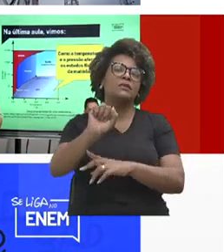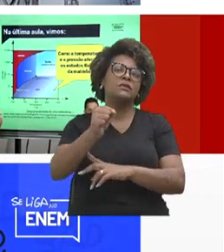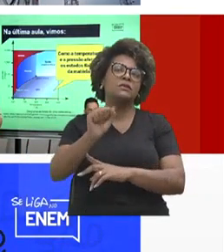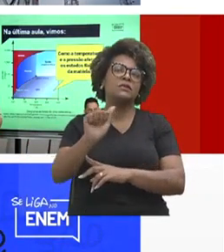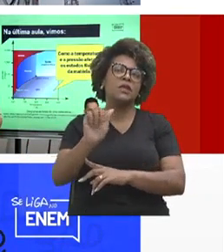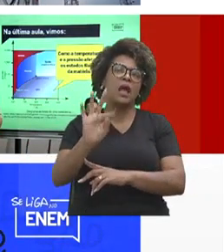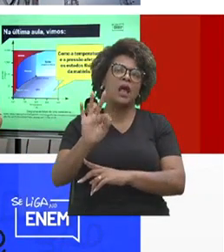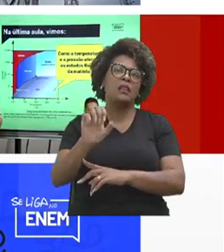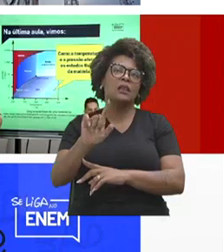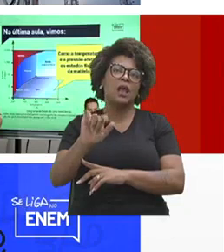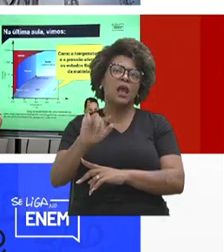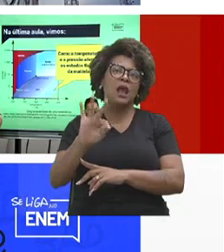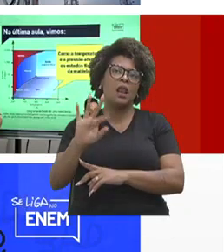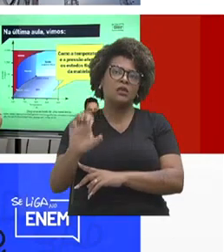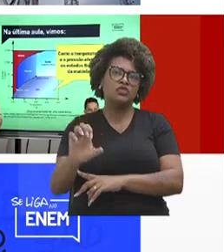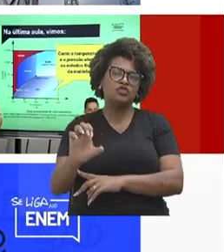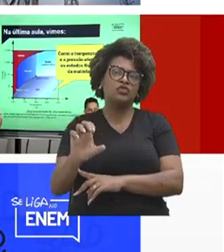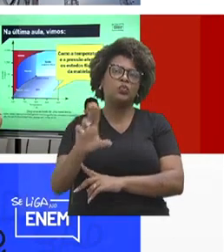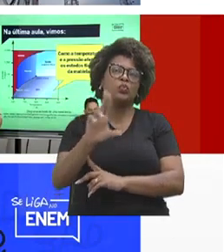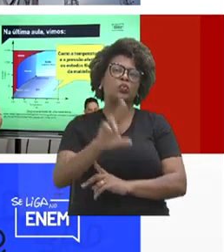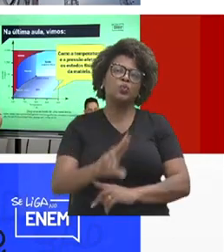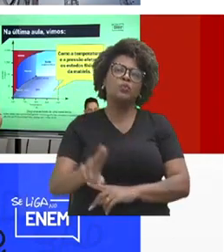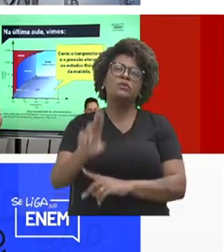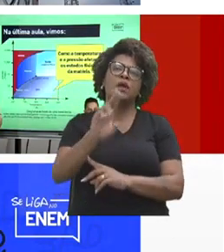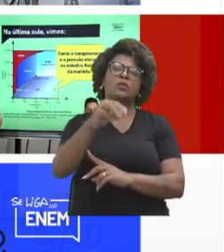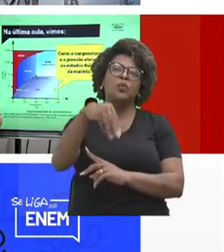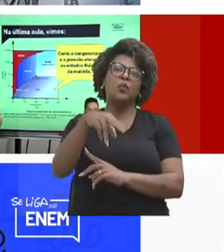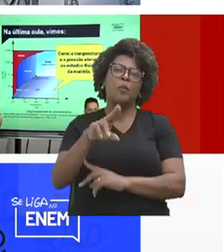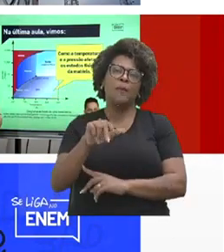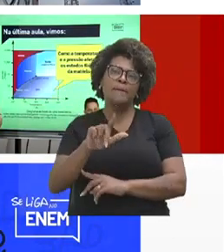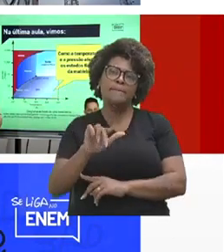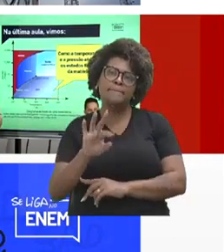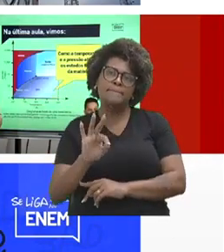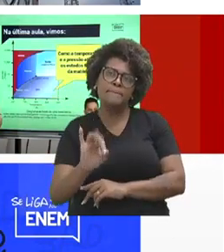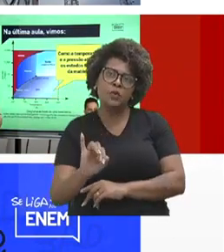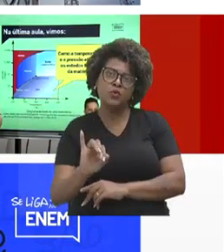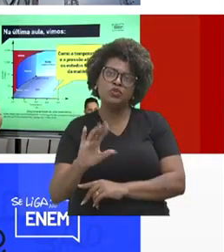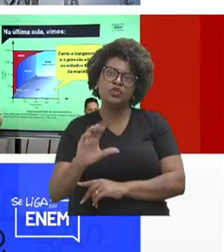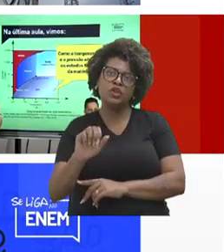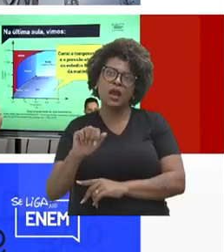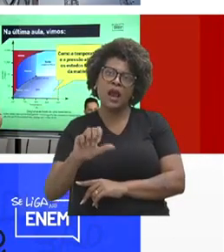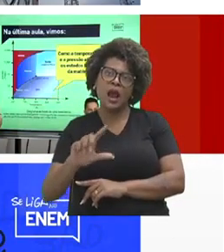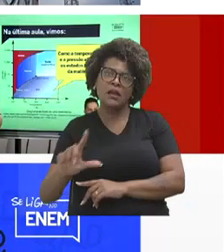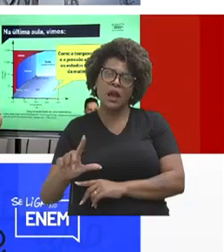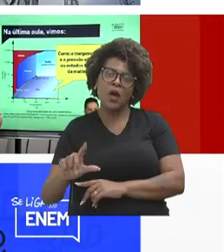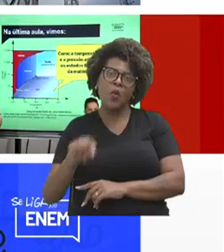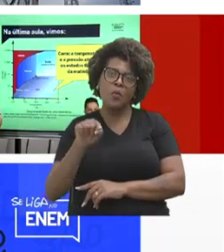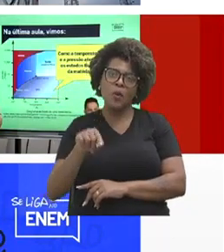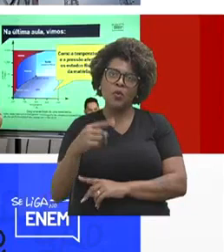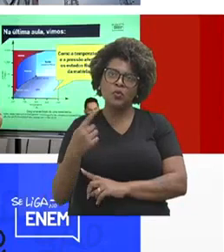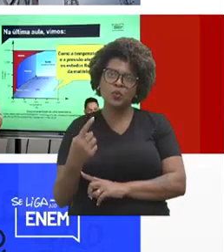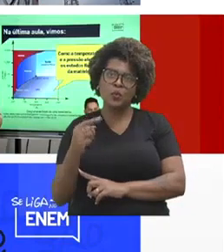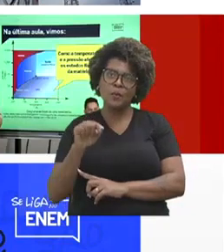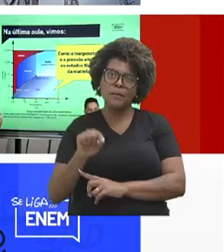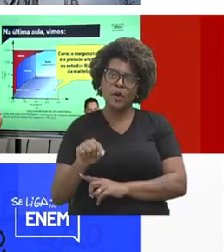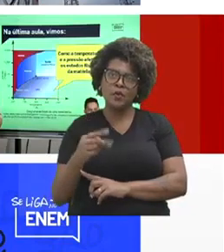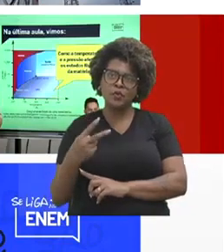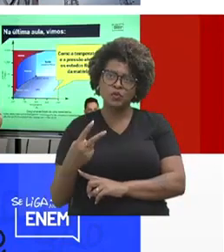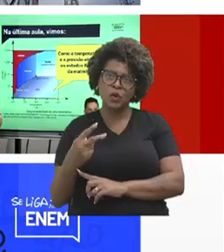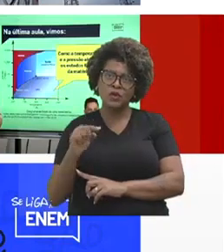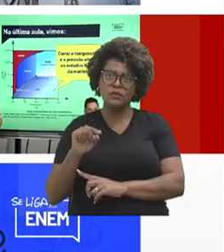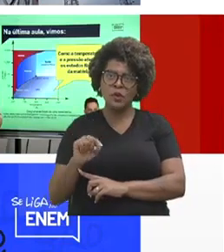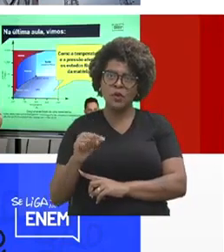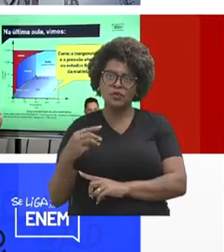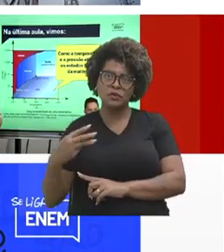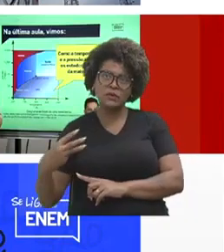Ah, essa é o multicanal, que a gente vai ser o ponto 1, ponto 2, ponto 3. Então, gente, inclusive, a parte do Se Liga na Educação, nós vamos ter o Rede